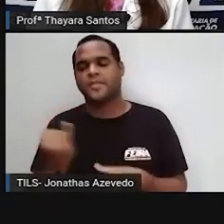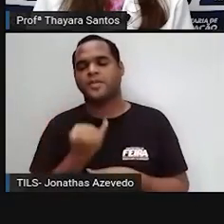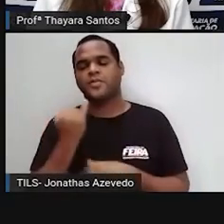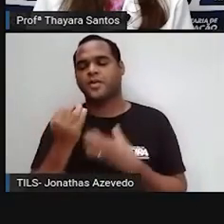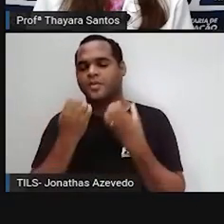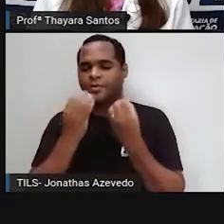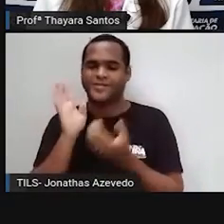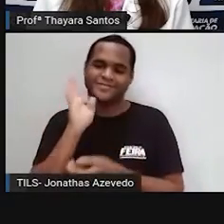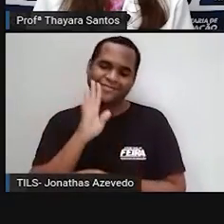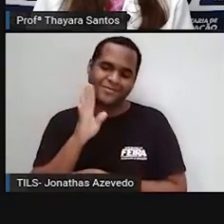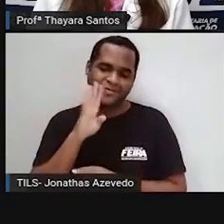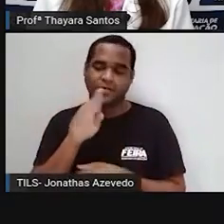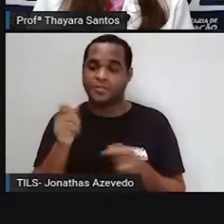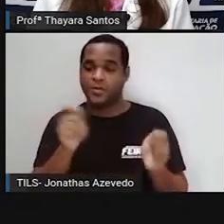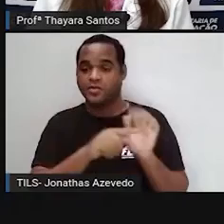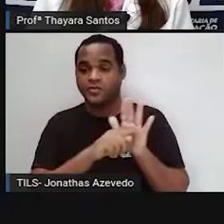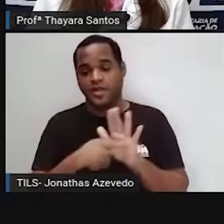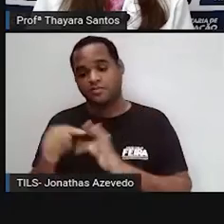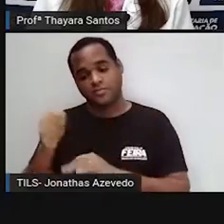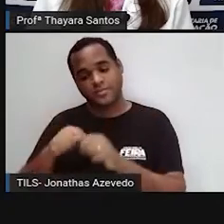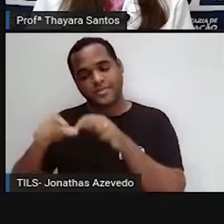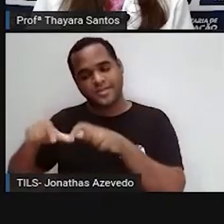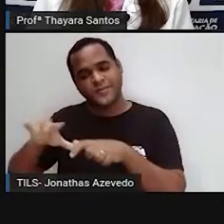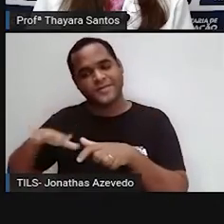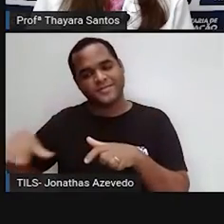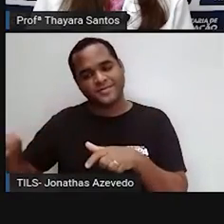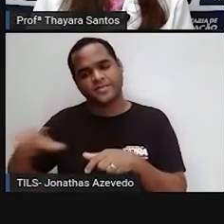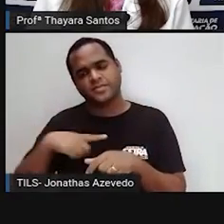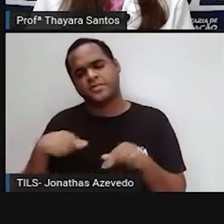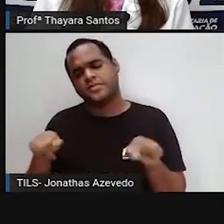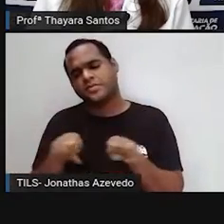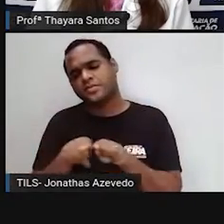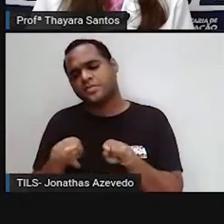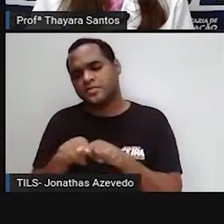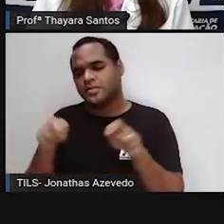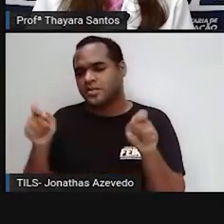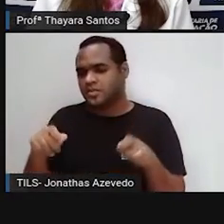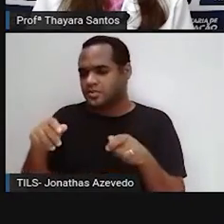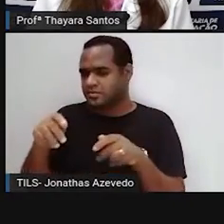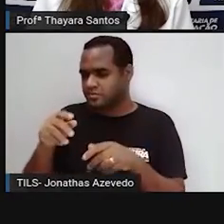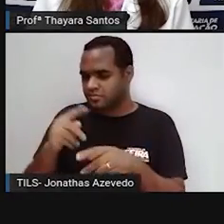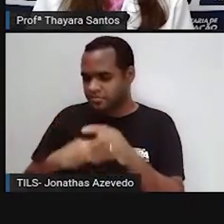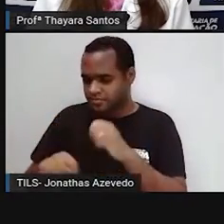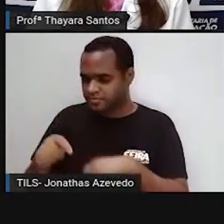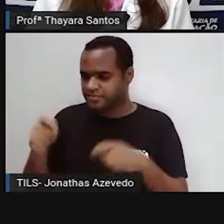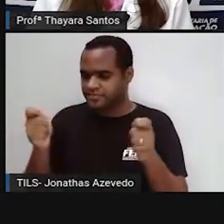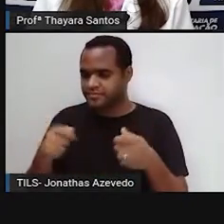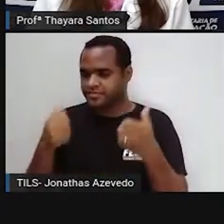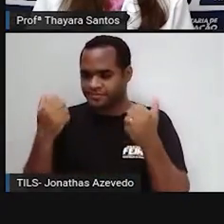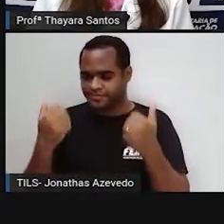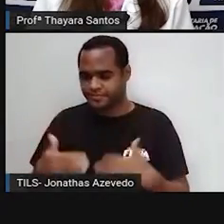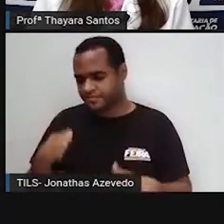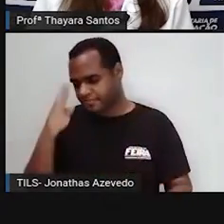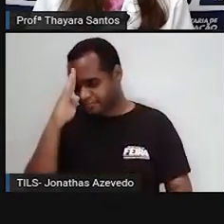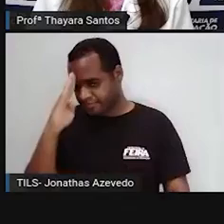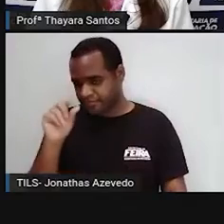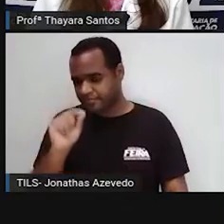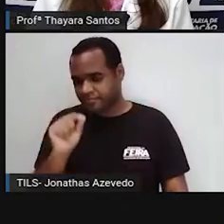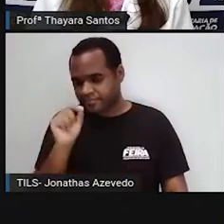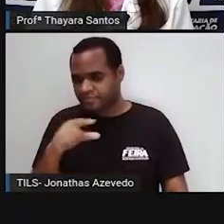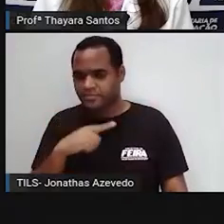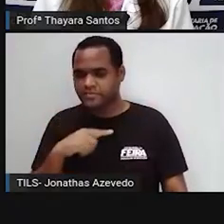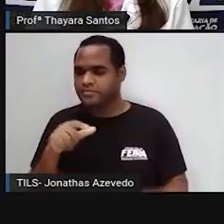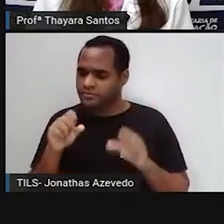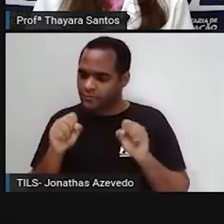ajudar na economia local, você também diminui aí o seu impacto no mundo, porque grandes